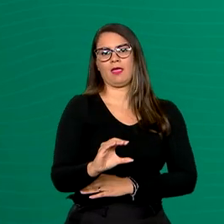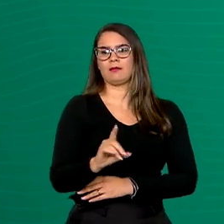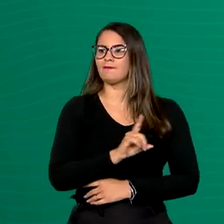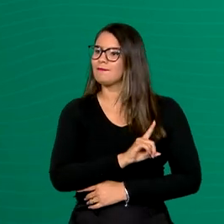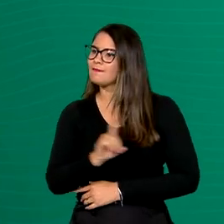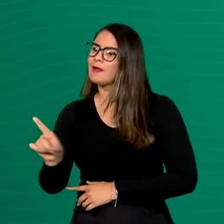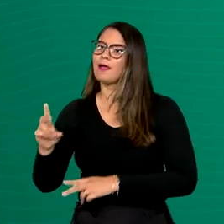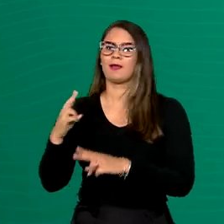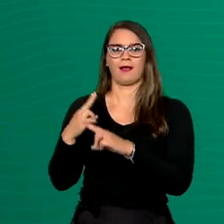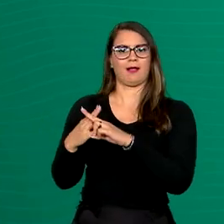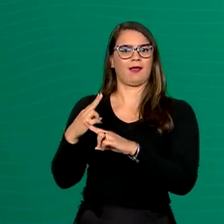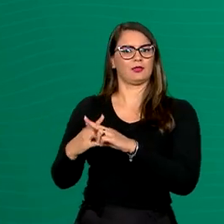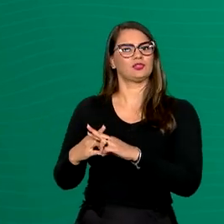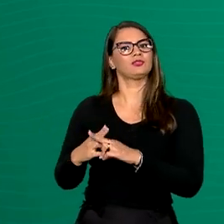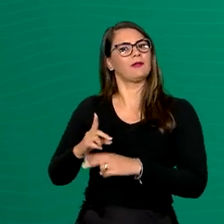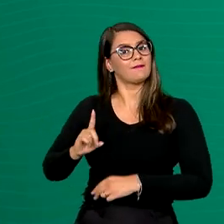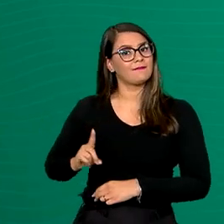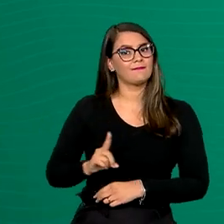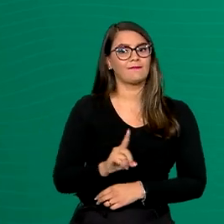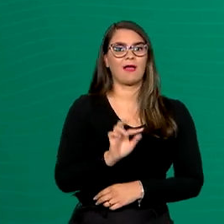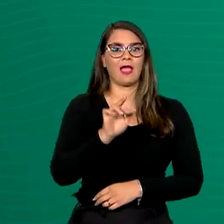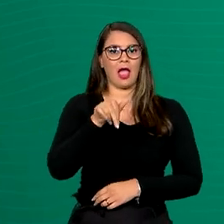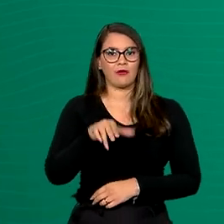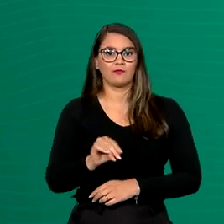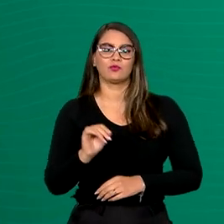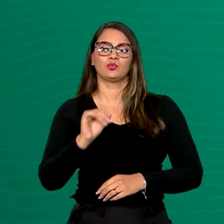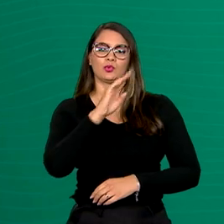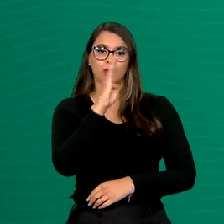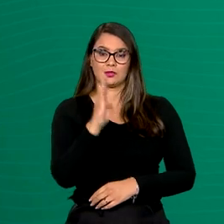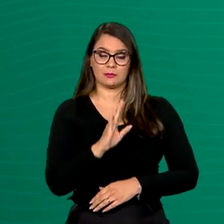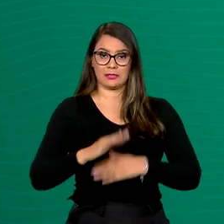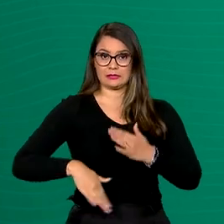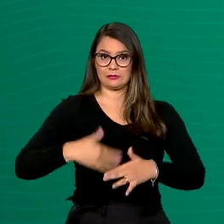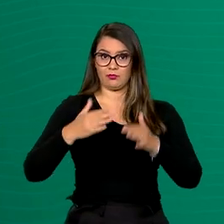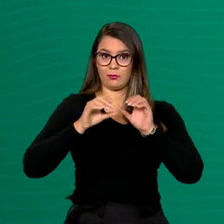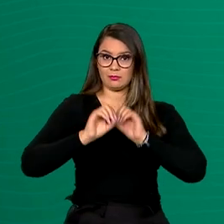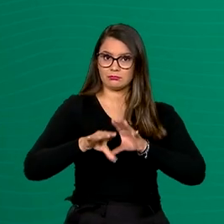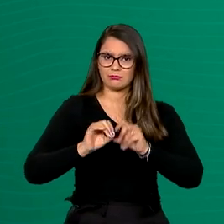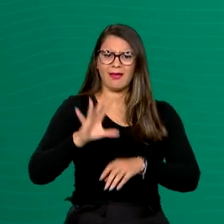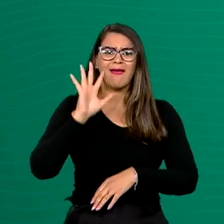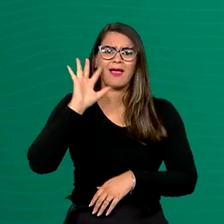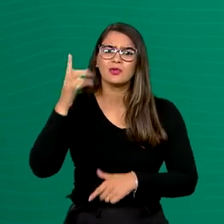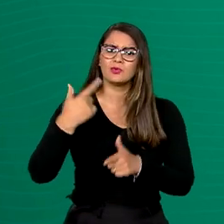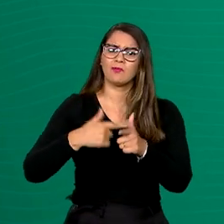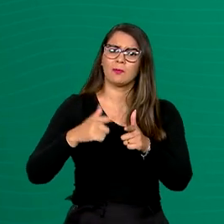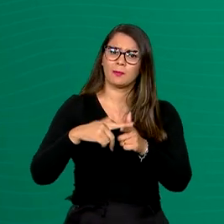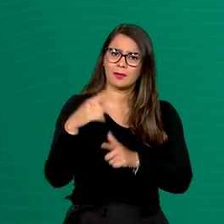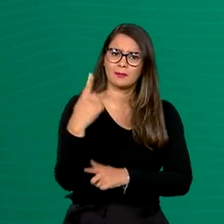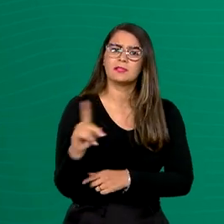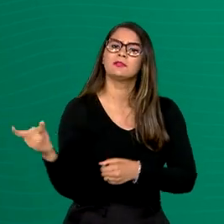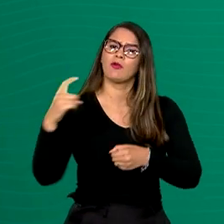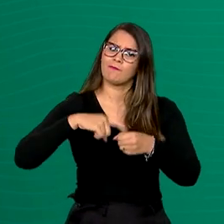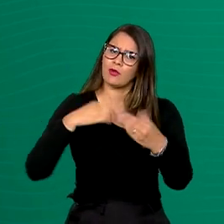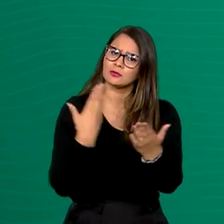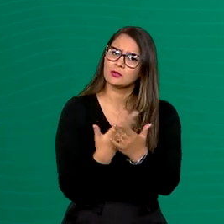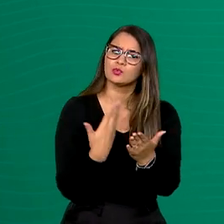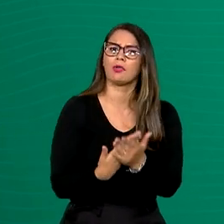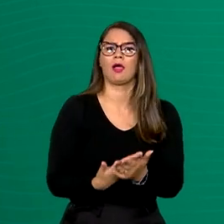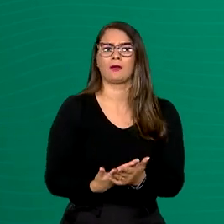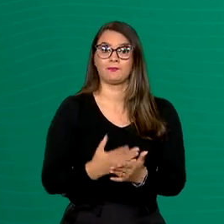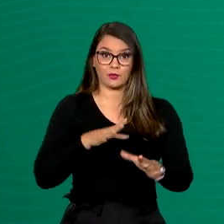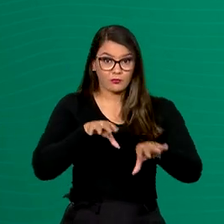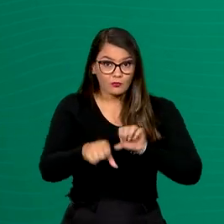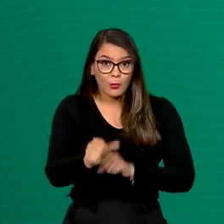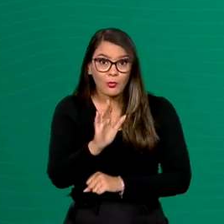Econômica Federal e vá ao Fundo Nacional de Desenvolvimento Educacional e resolva o seu problema e volta a estudar. Se você já se